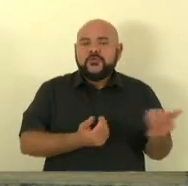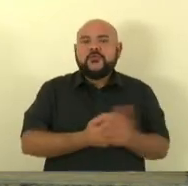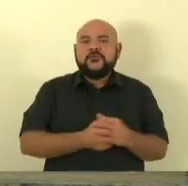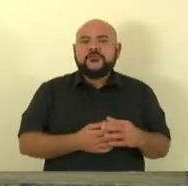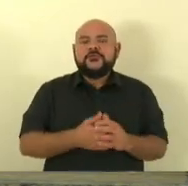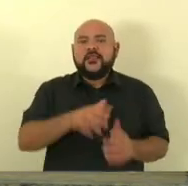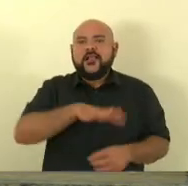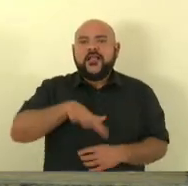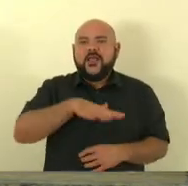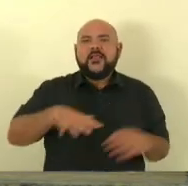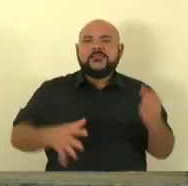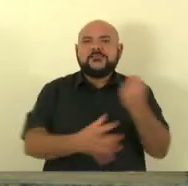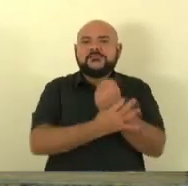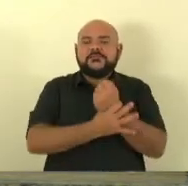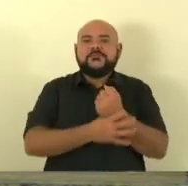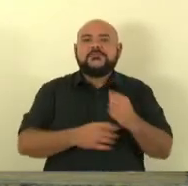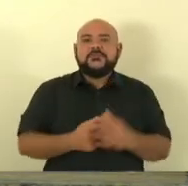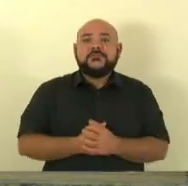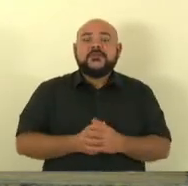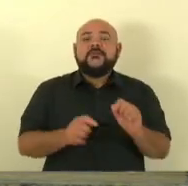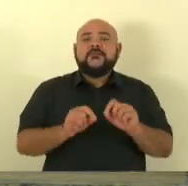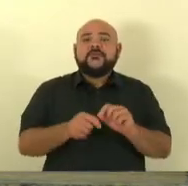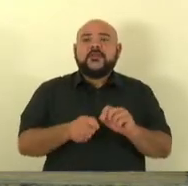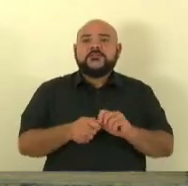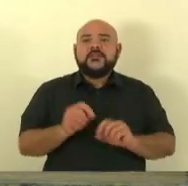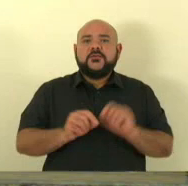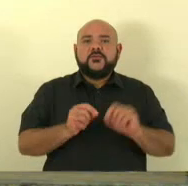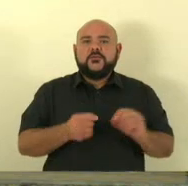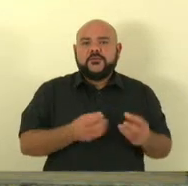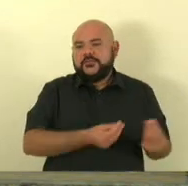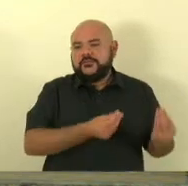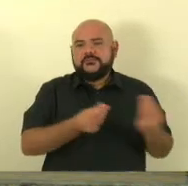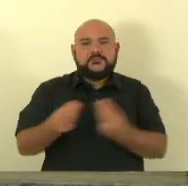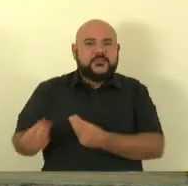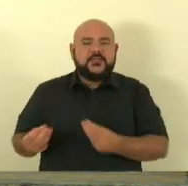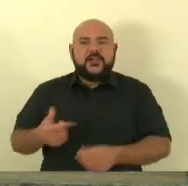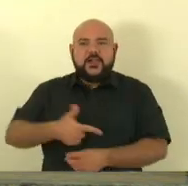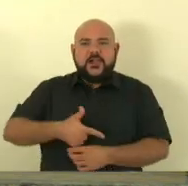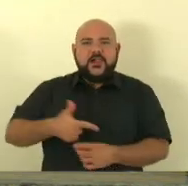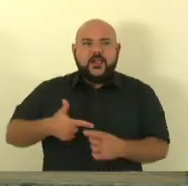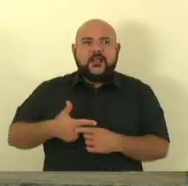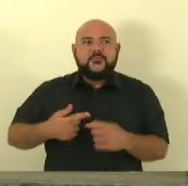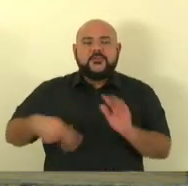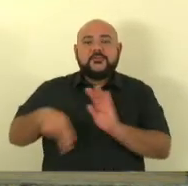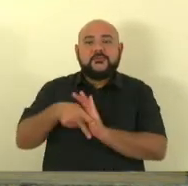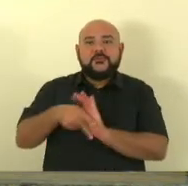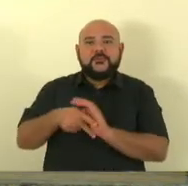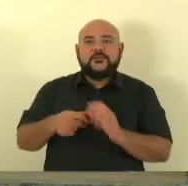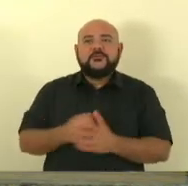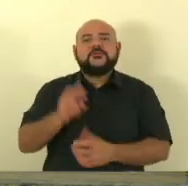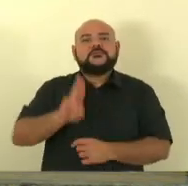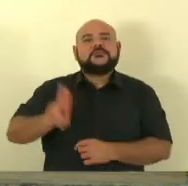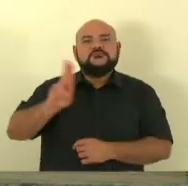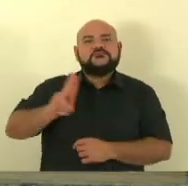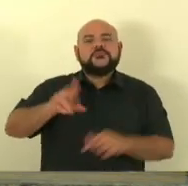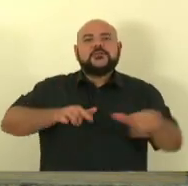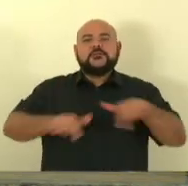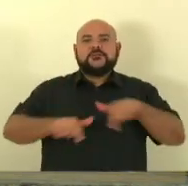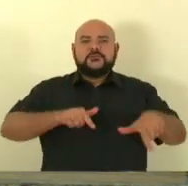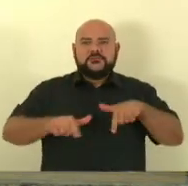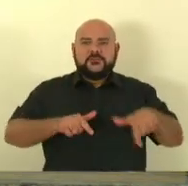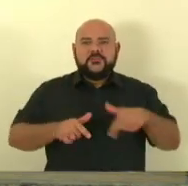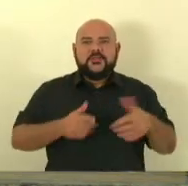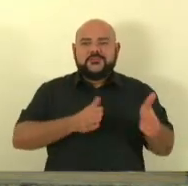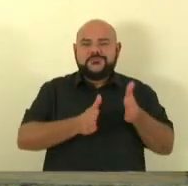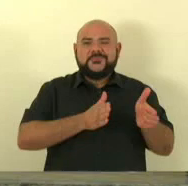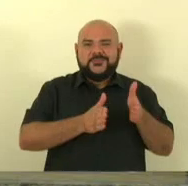transferirem aos seus integrantes as armas de fogo de porte pessoal, por eles utilizadas quando em serviço ativo, por